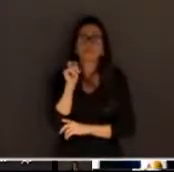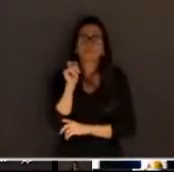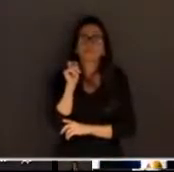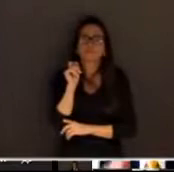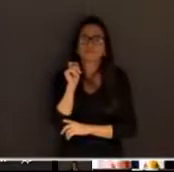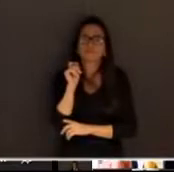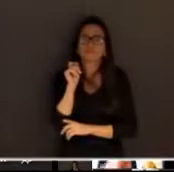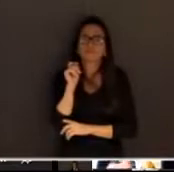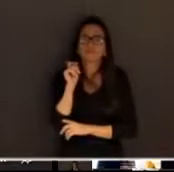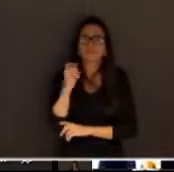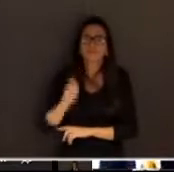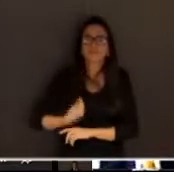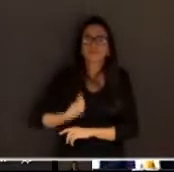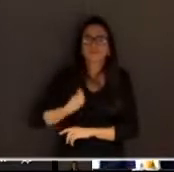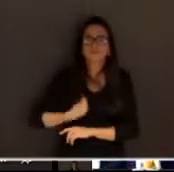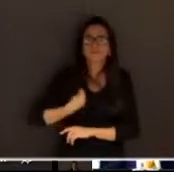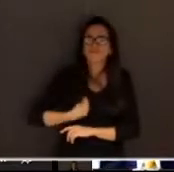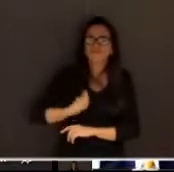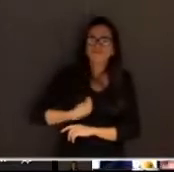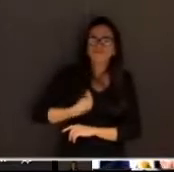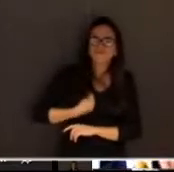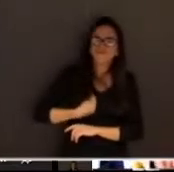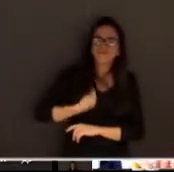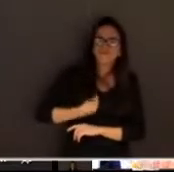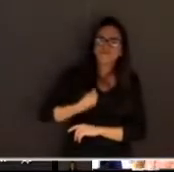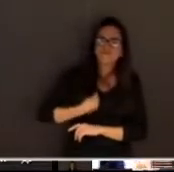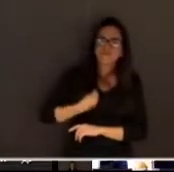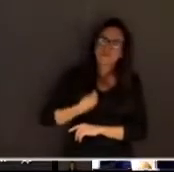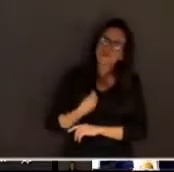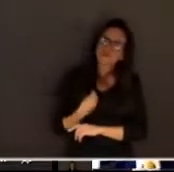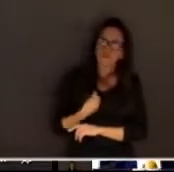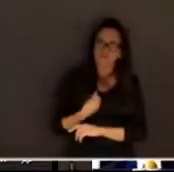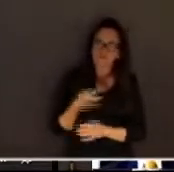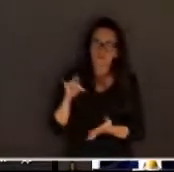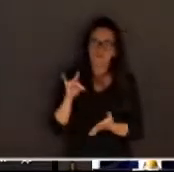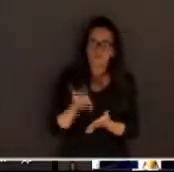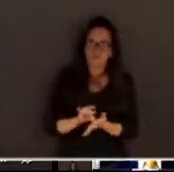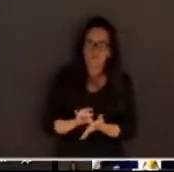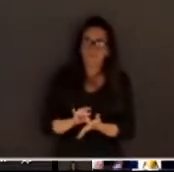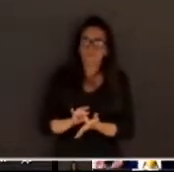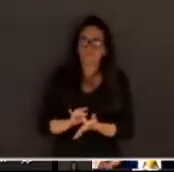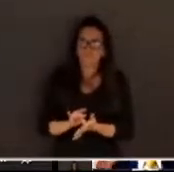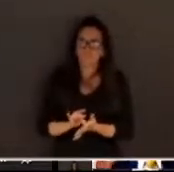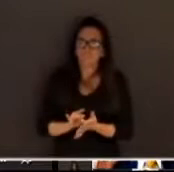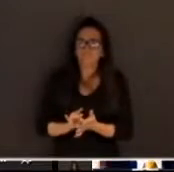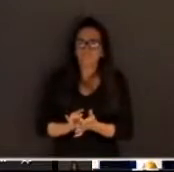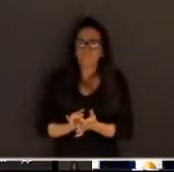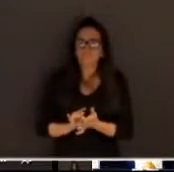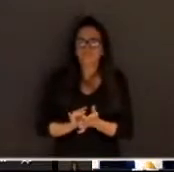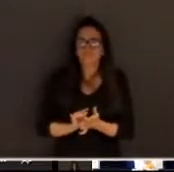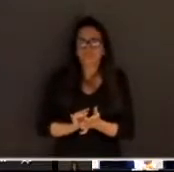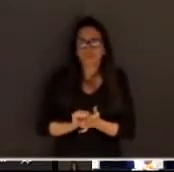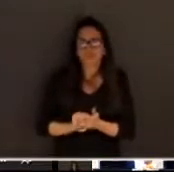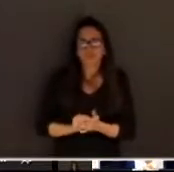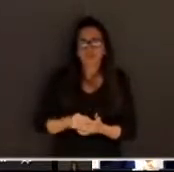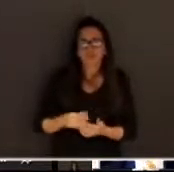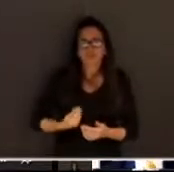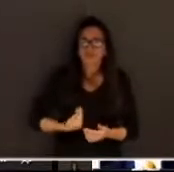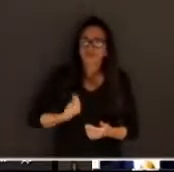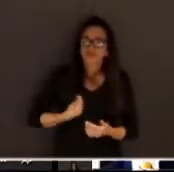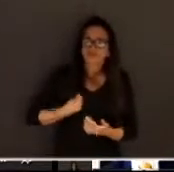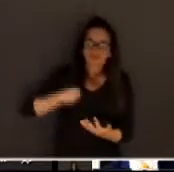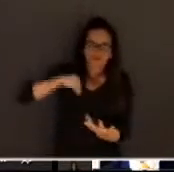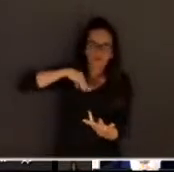vida cêntrica ela é biocêntrica a vida está no centro do